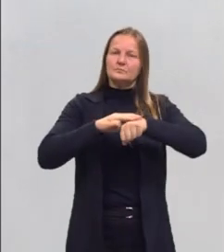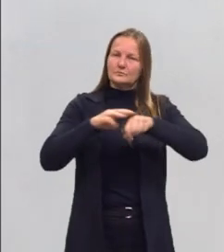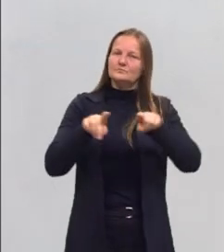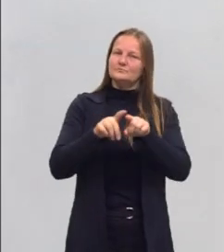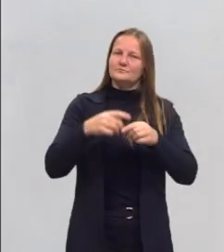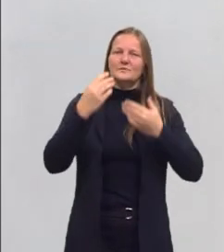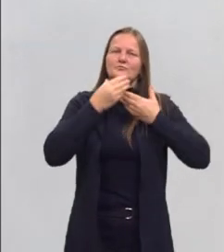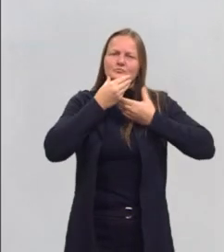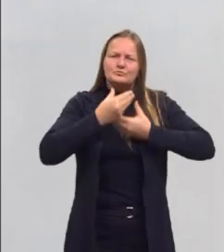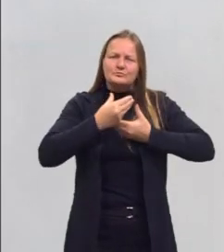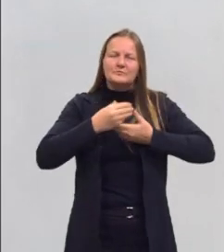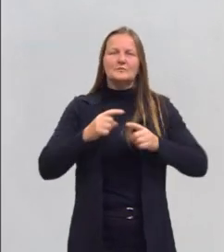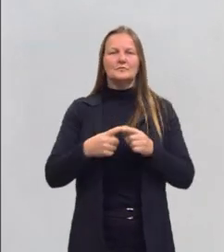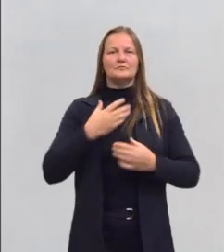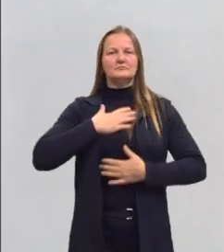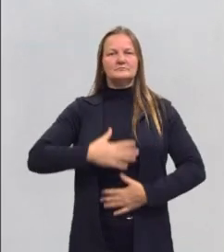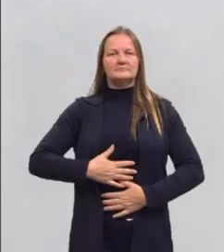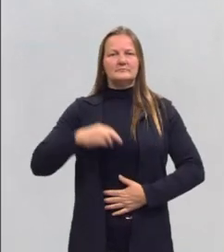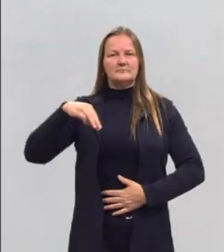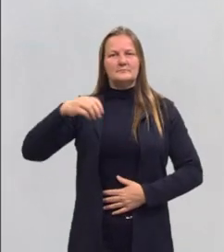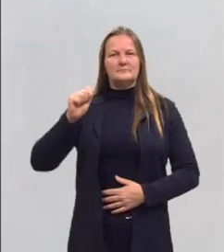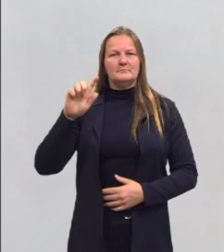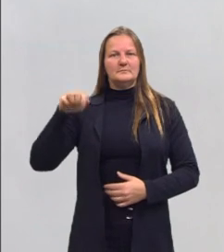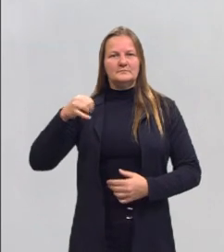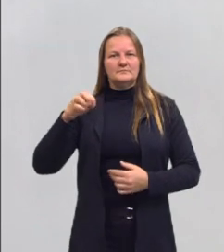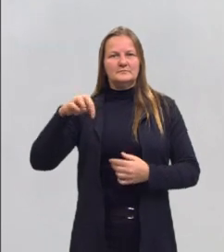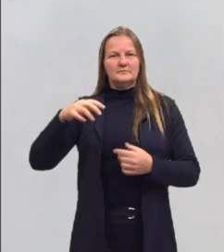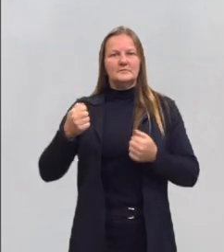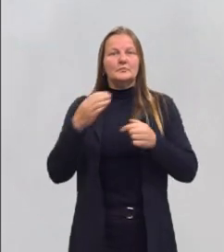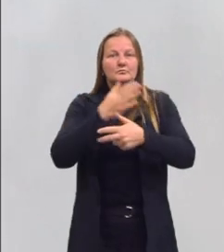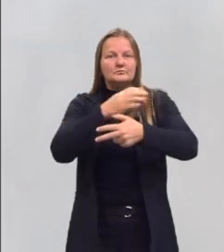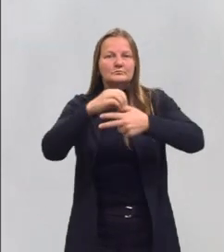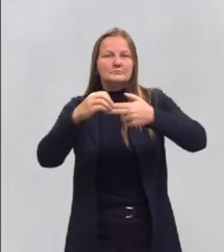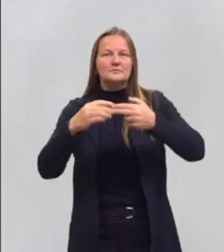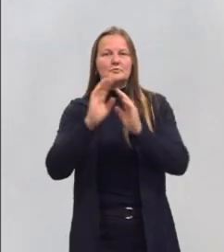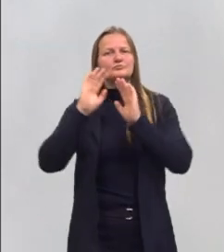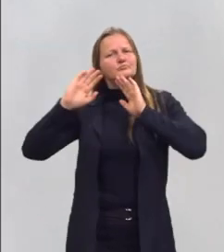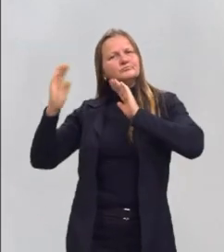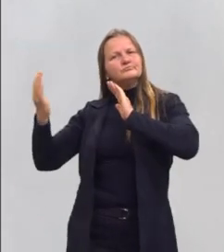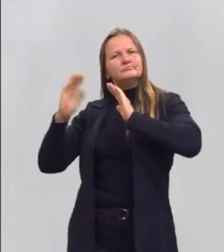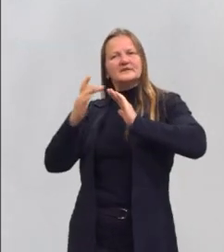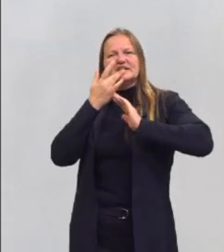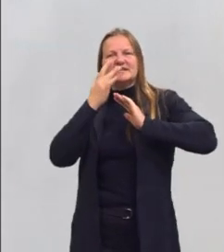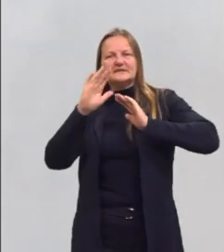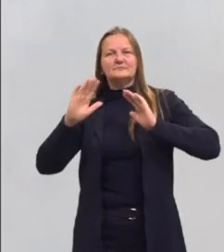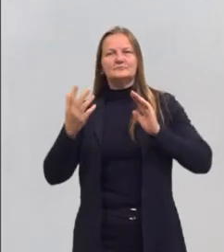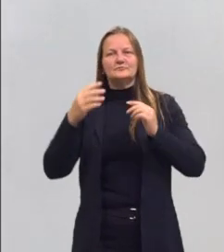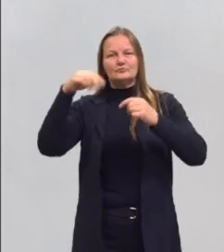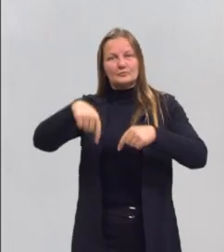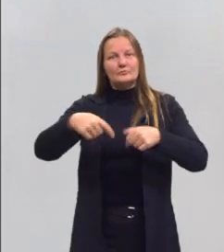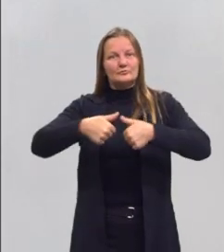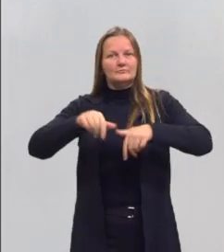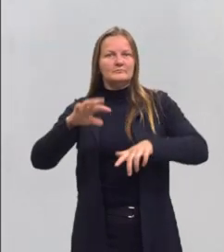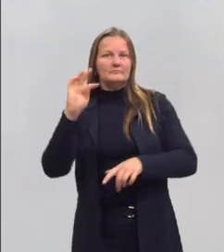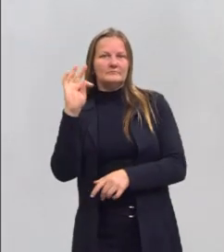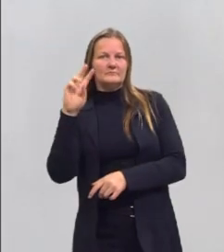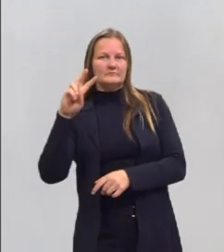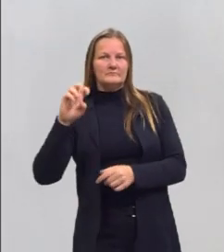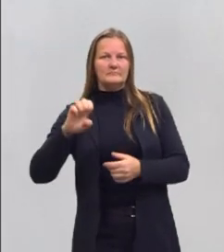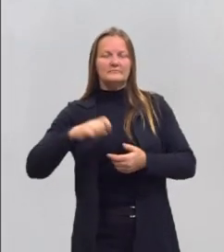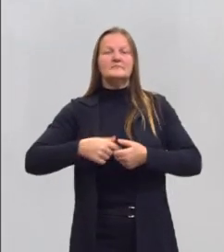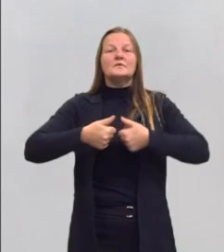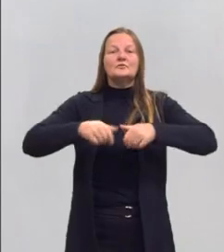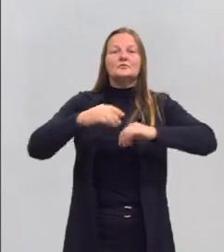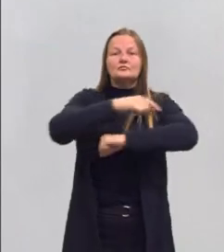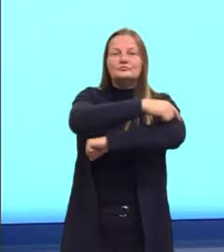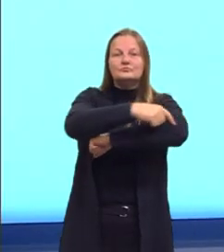mais comprida, estou com a camiseta magenta do Pré-ENEM. Aqui atrás de mim é o quadro branco da TVE, do nosso estúdio. E aqui